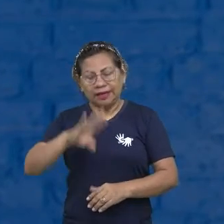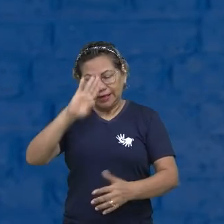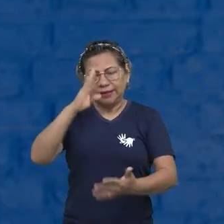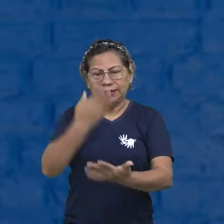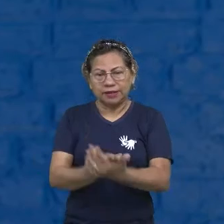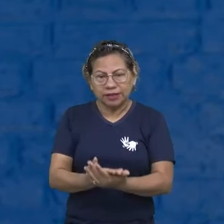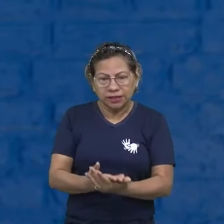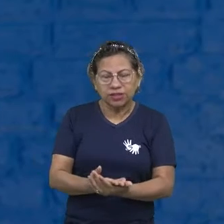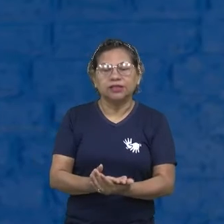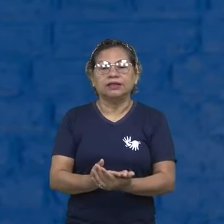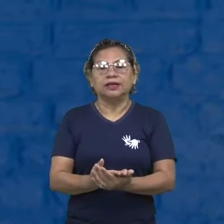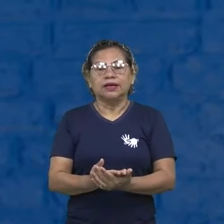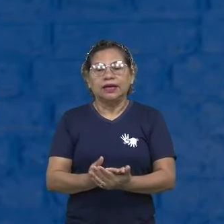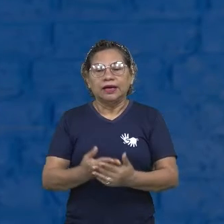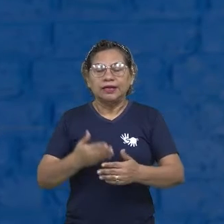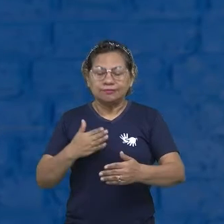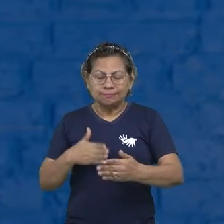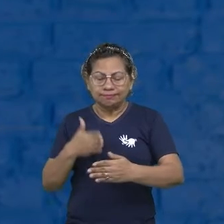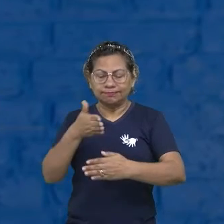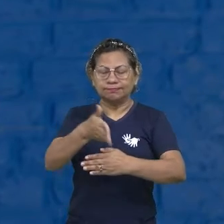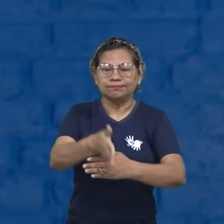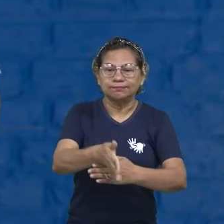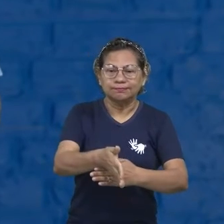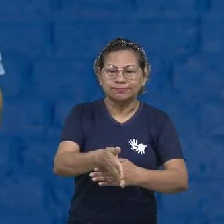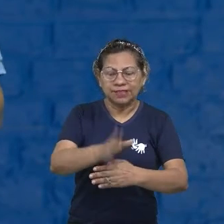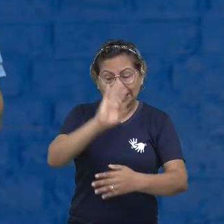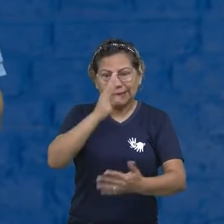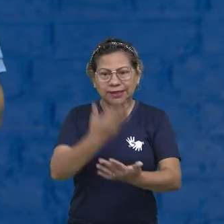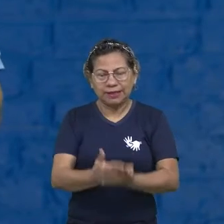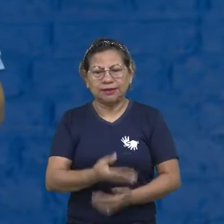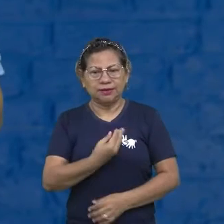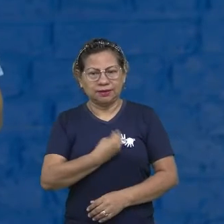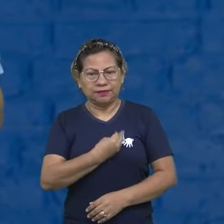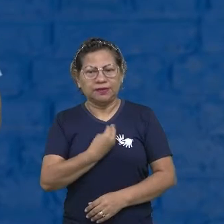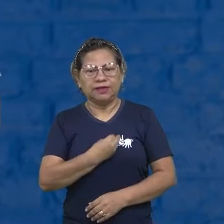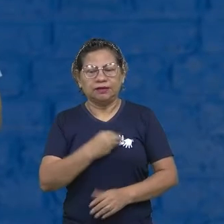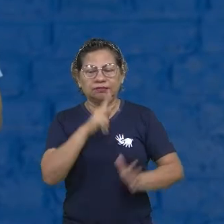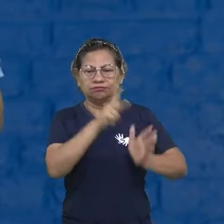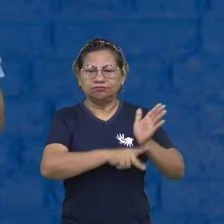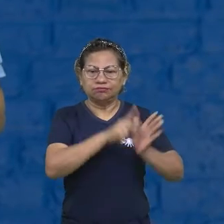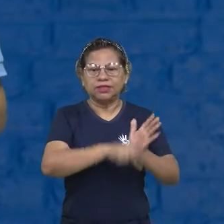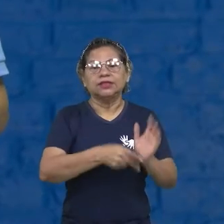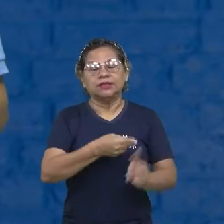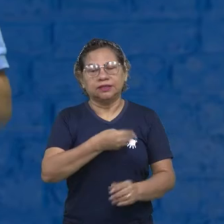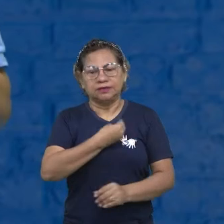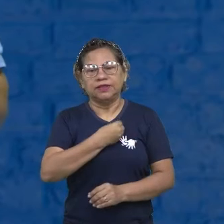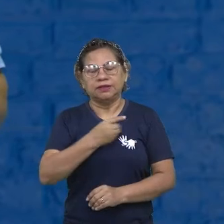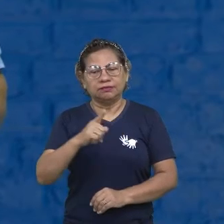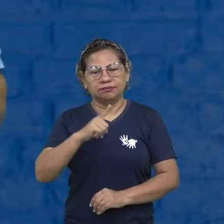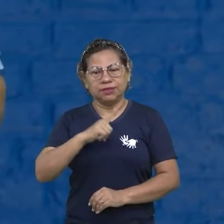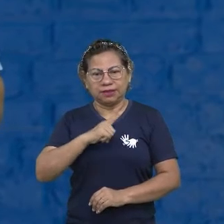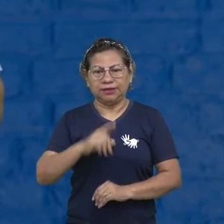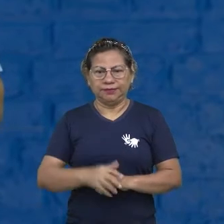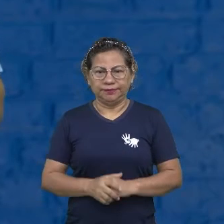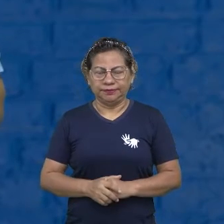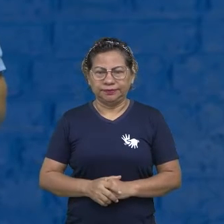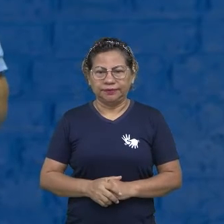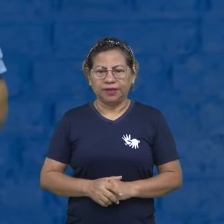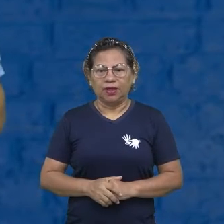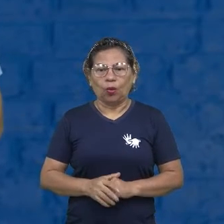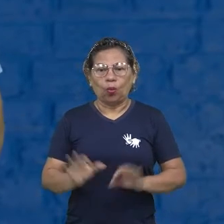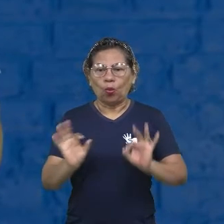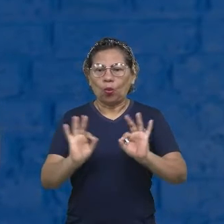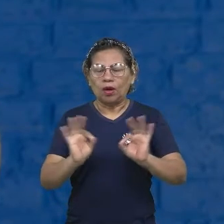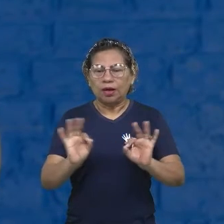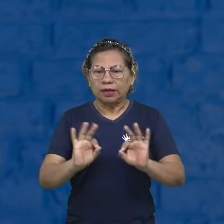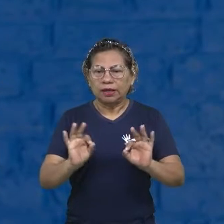suprir esses obstáculos, pensar. E tudo isso, no nosso projeto de vida, nós podemos ter. Nós não vamos ter problemas, professora?